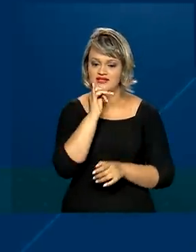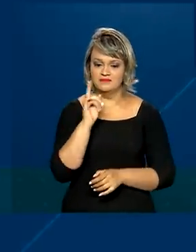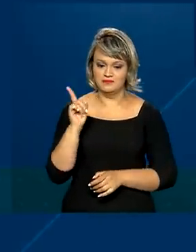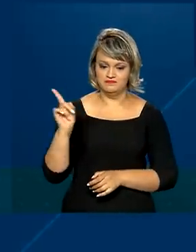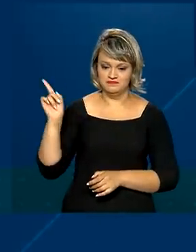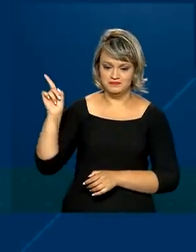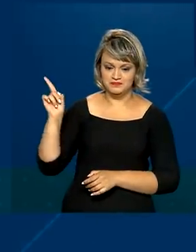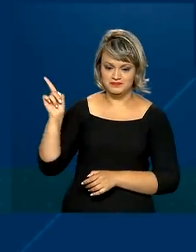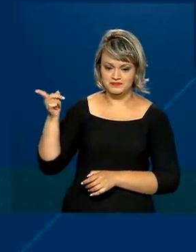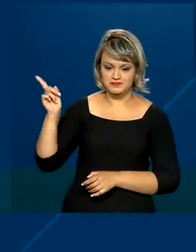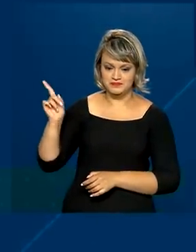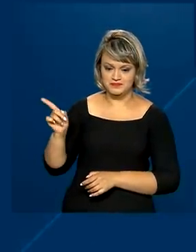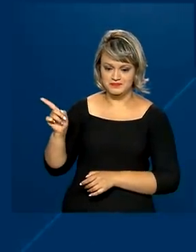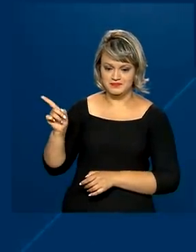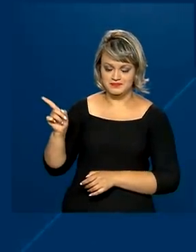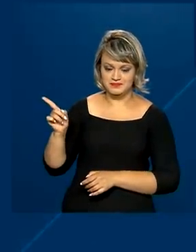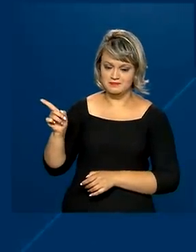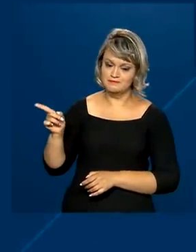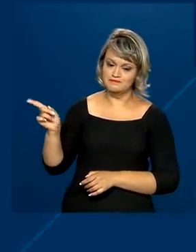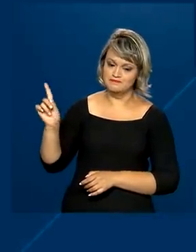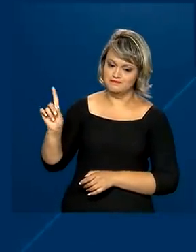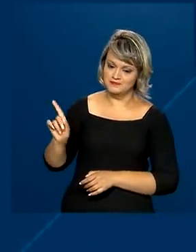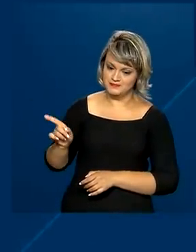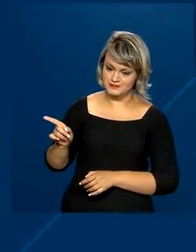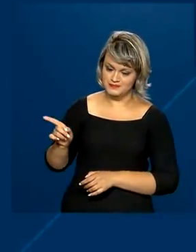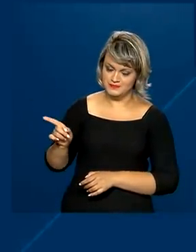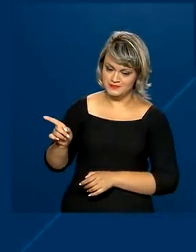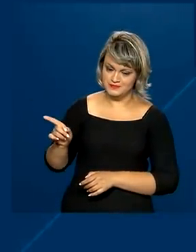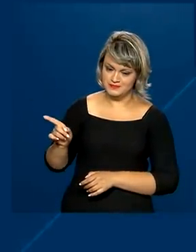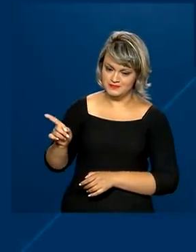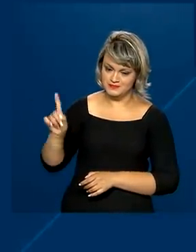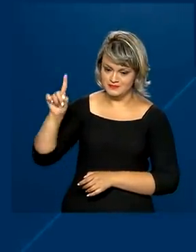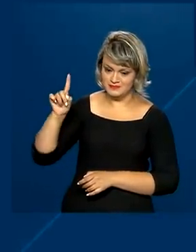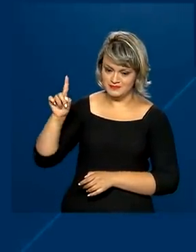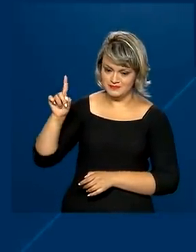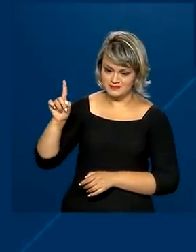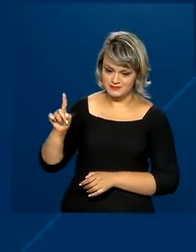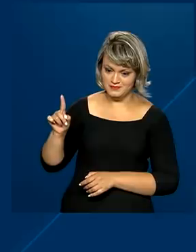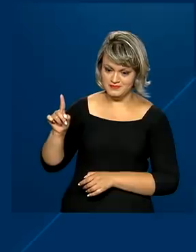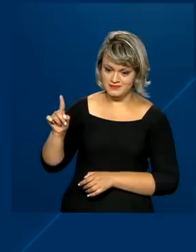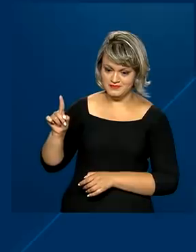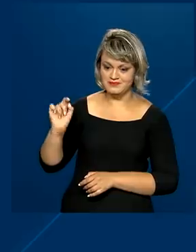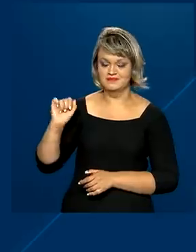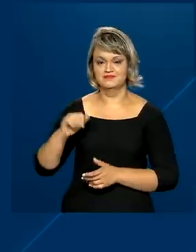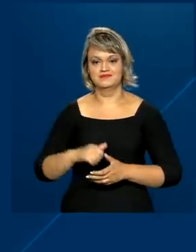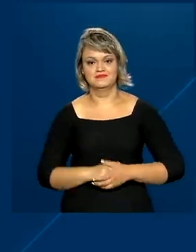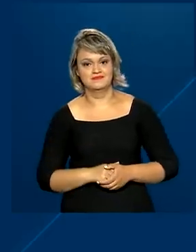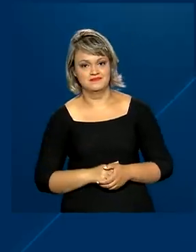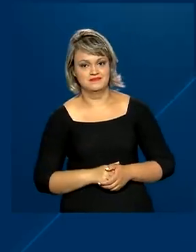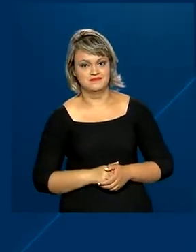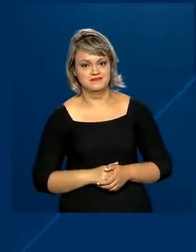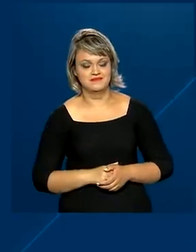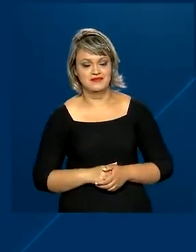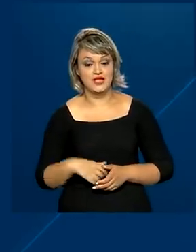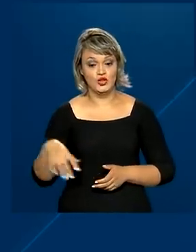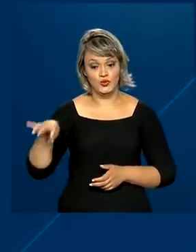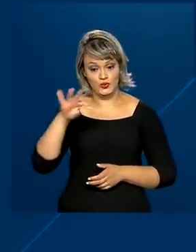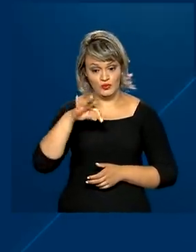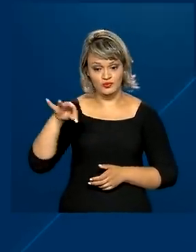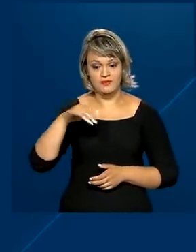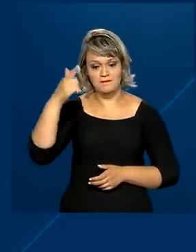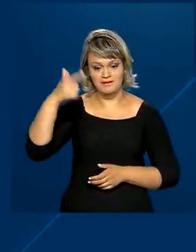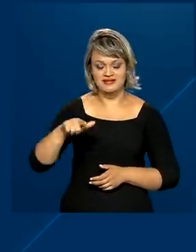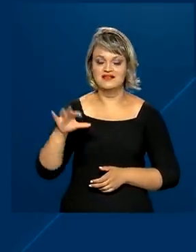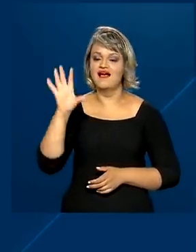Winit, Brisanet, Consórcio 5G Sul, Neco, Flylink e Cloud2U. Além dessas,